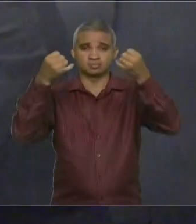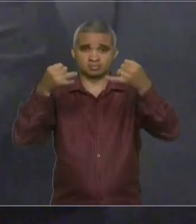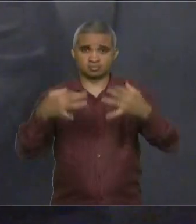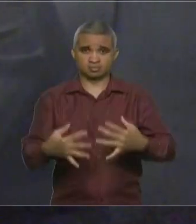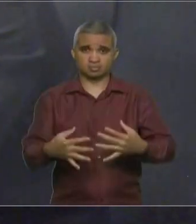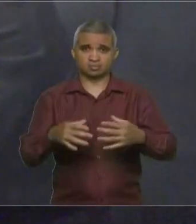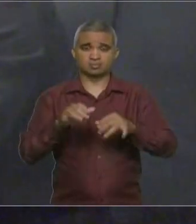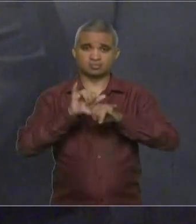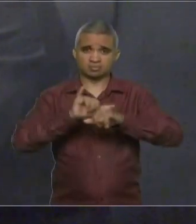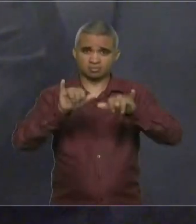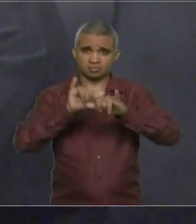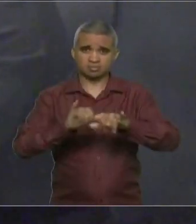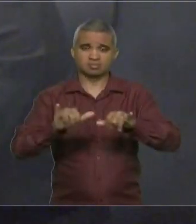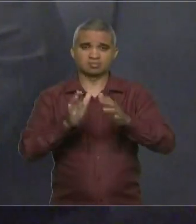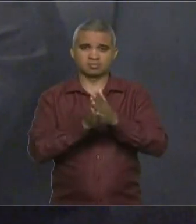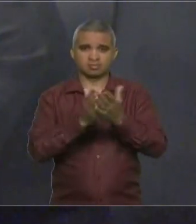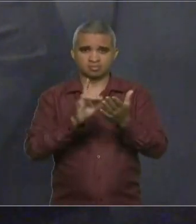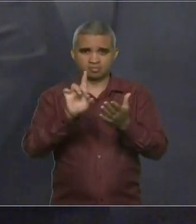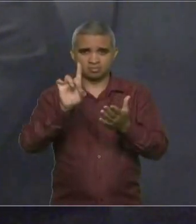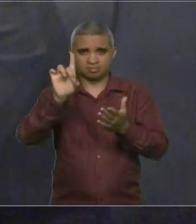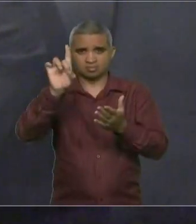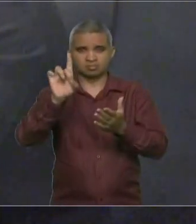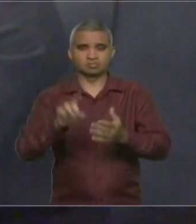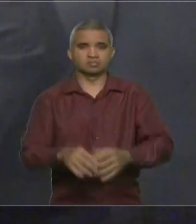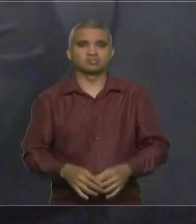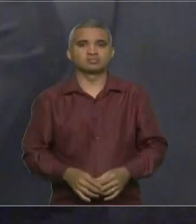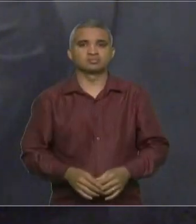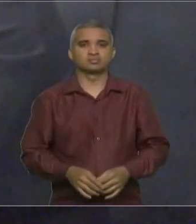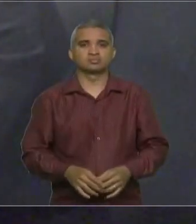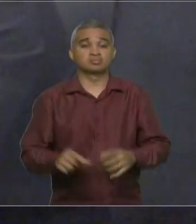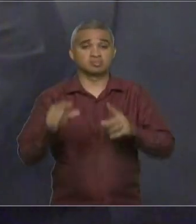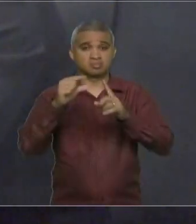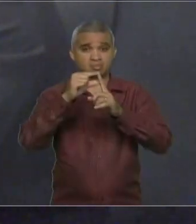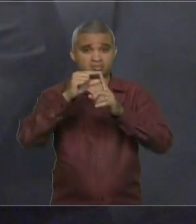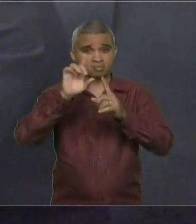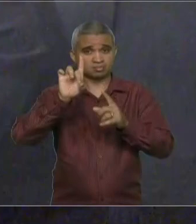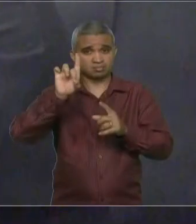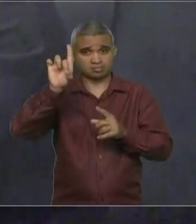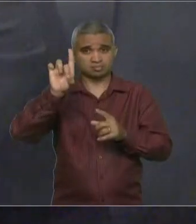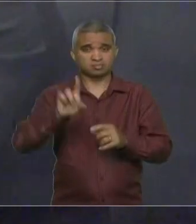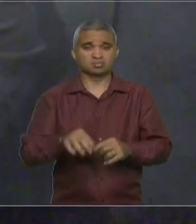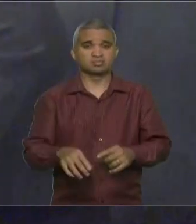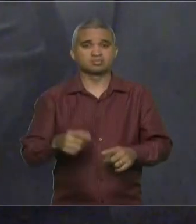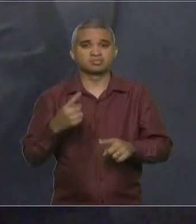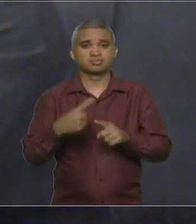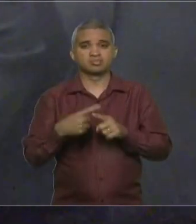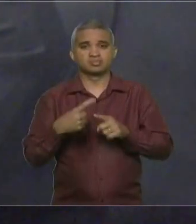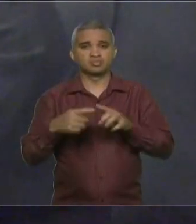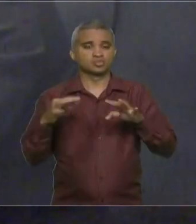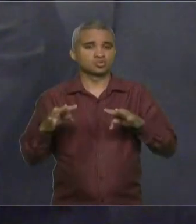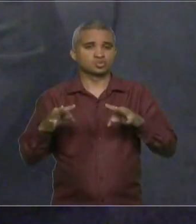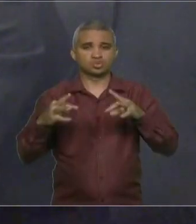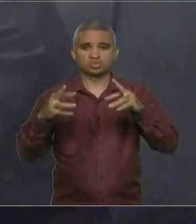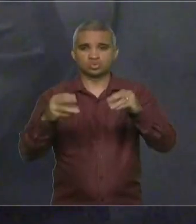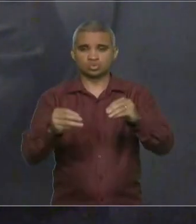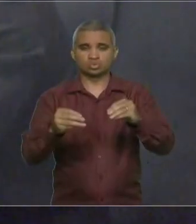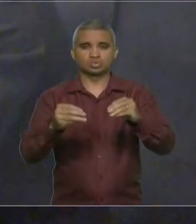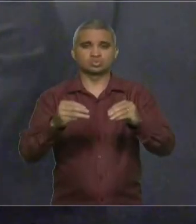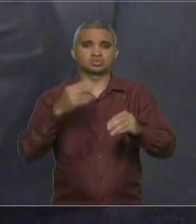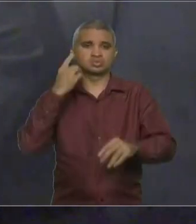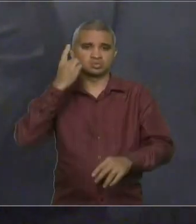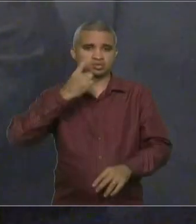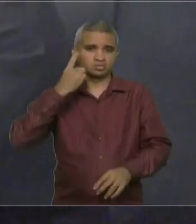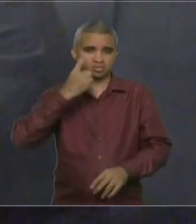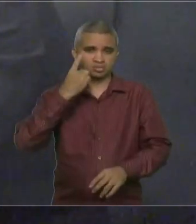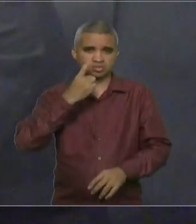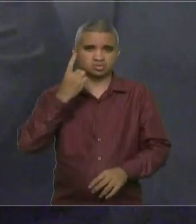Deus na frente, porque todas as autoridades são constituídas por Deus. Do nosso Pai, do nosso Senhor, Senhor Deus e do